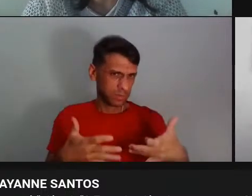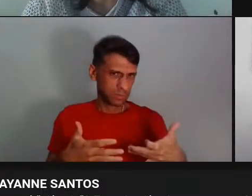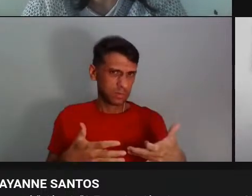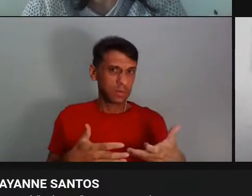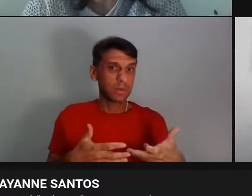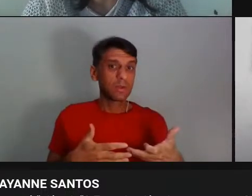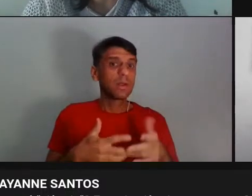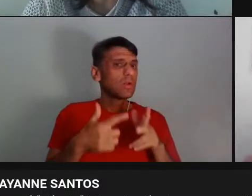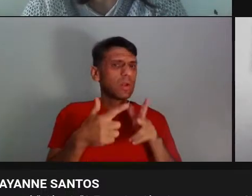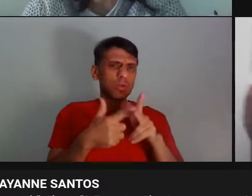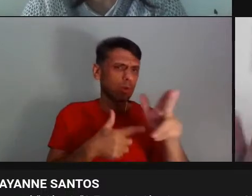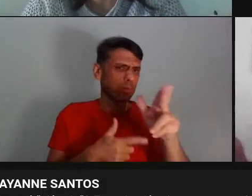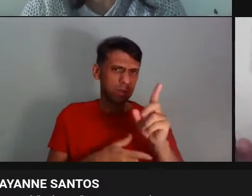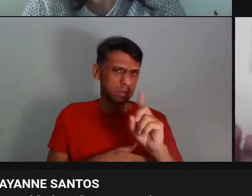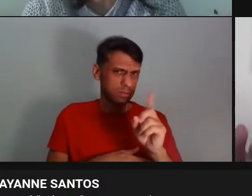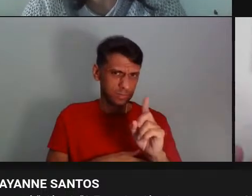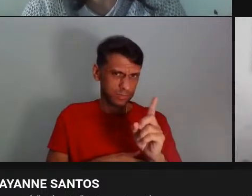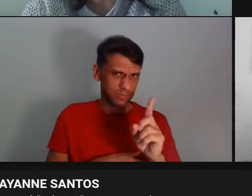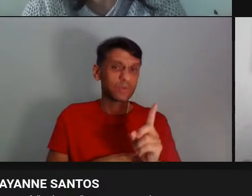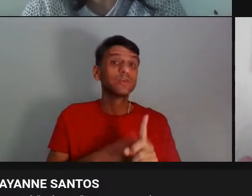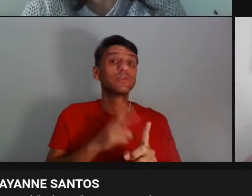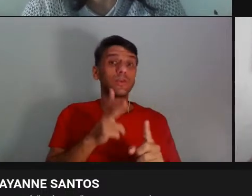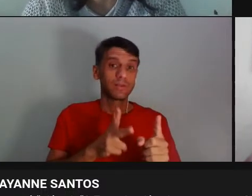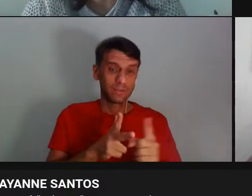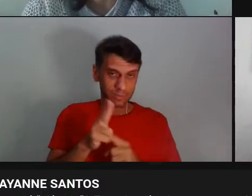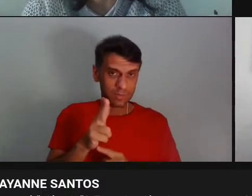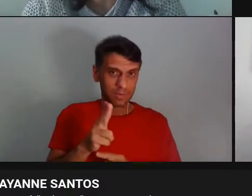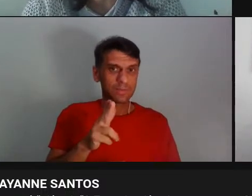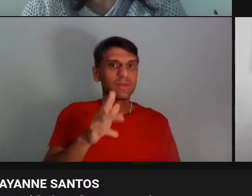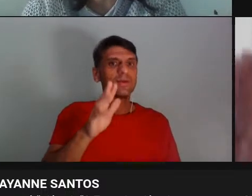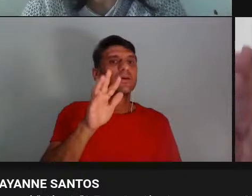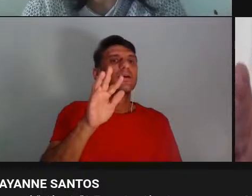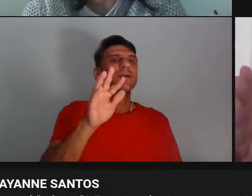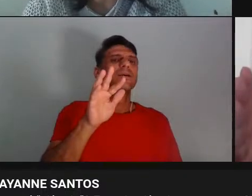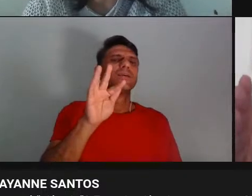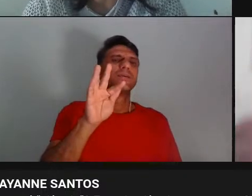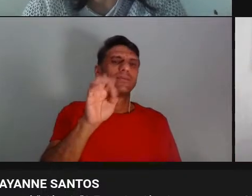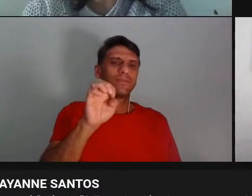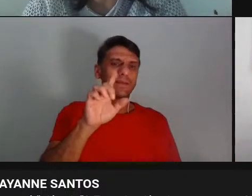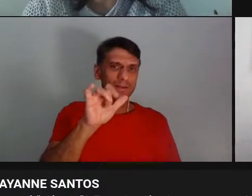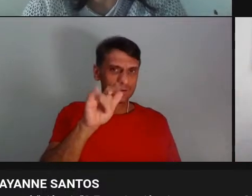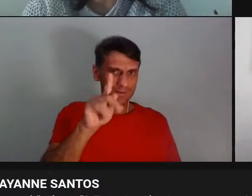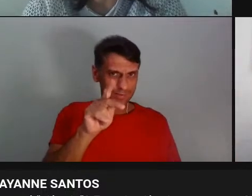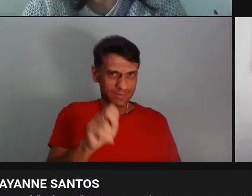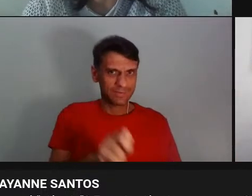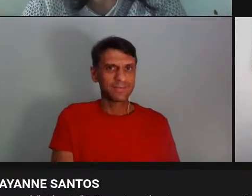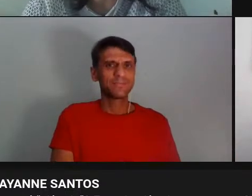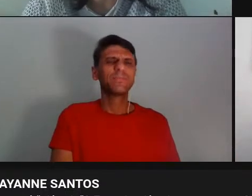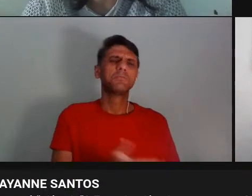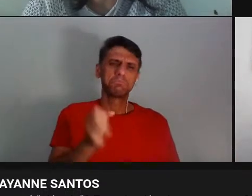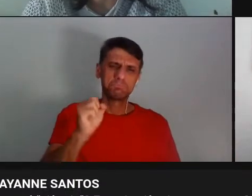falado, mas eu não quero te interromper, já interrompendo, Felipe. Não, pode, pode. você quer...